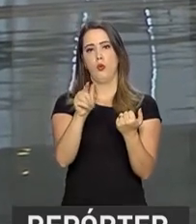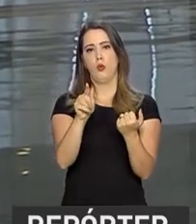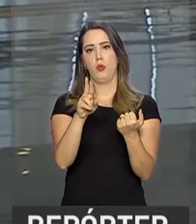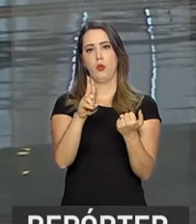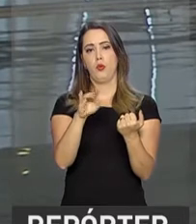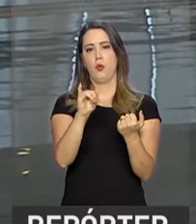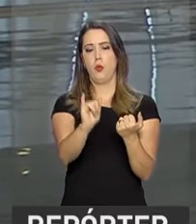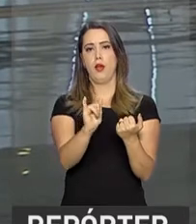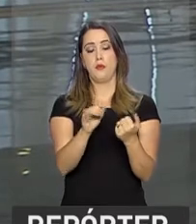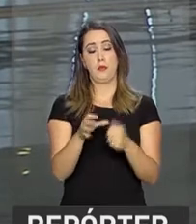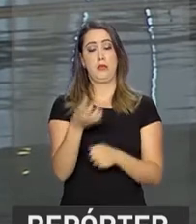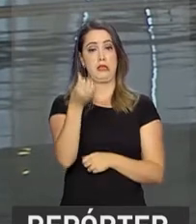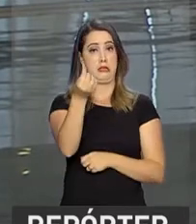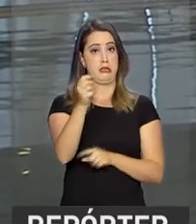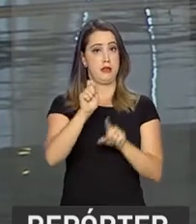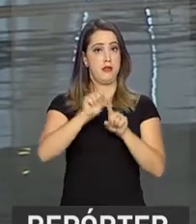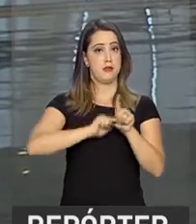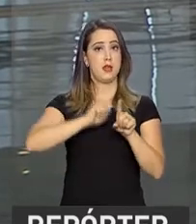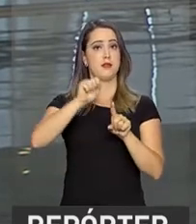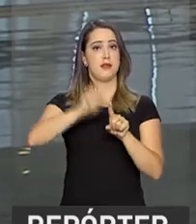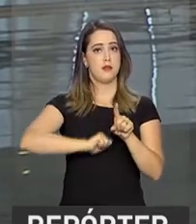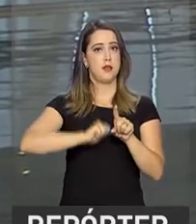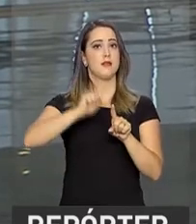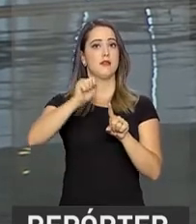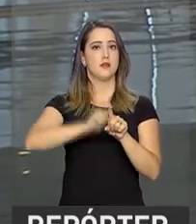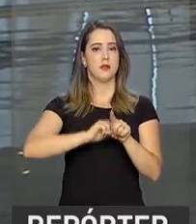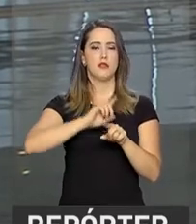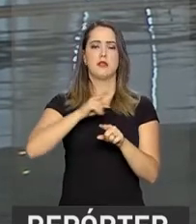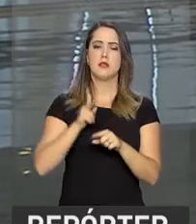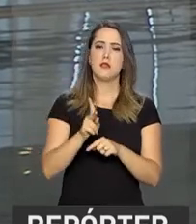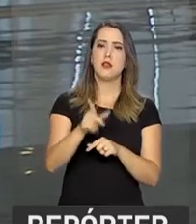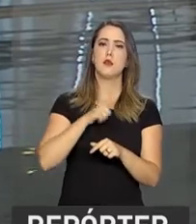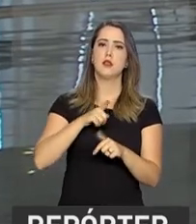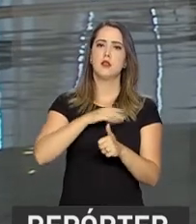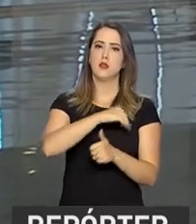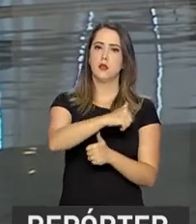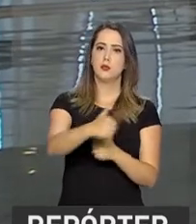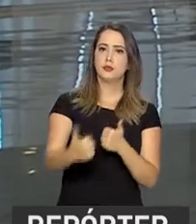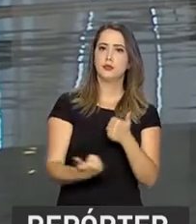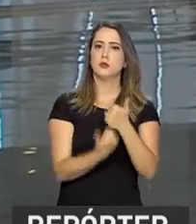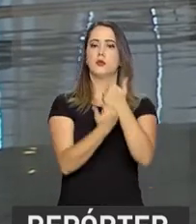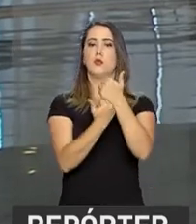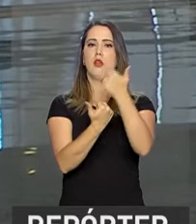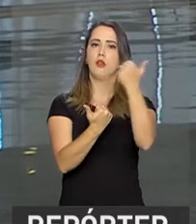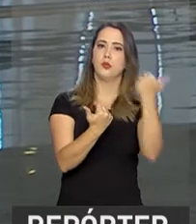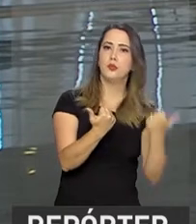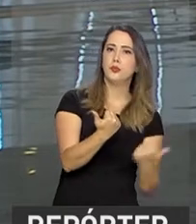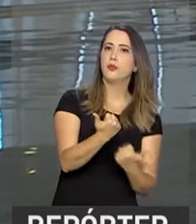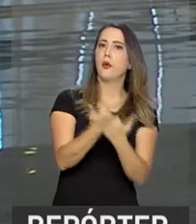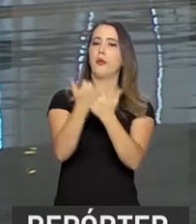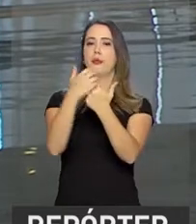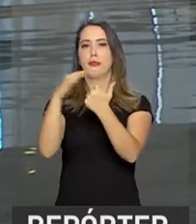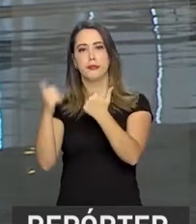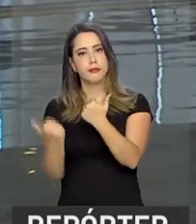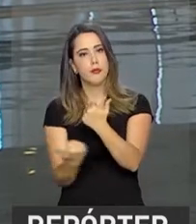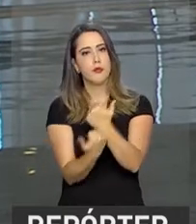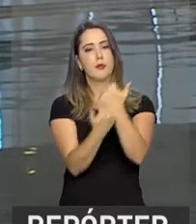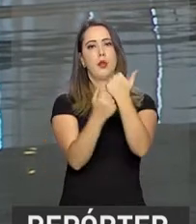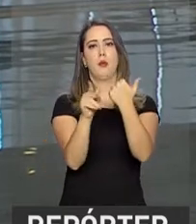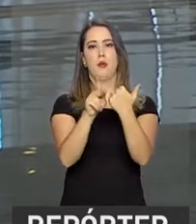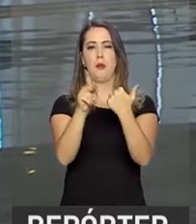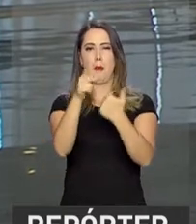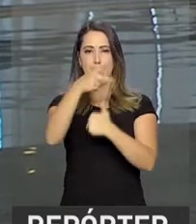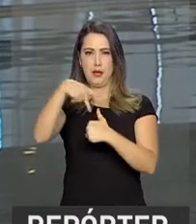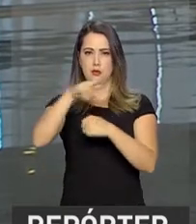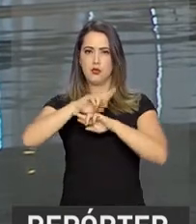do Mercosul. A cada seis meses, os países membros fazem uma presidência rotativa do bloco. Além